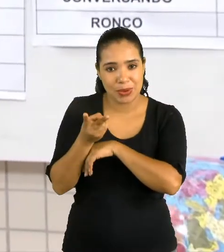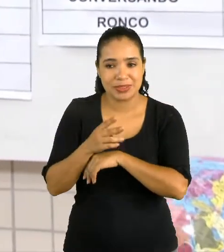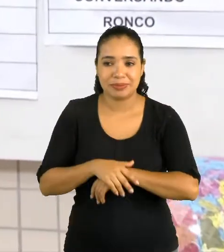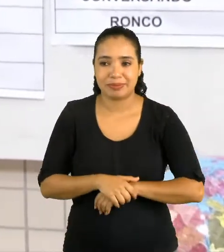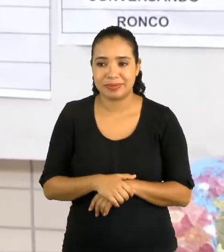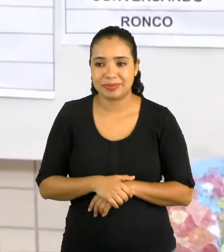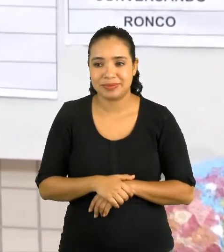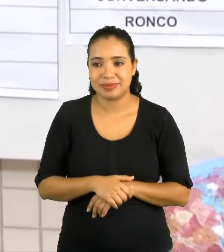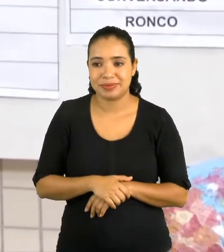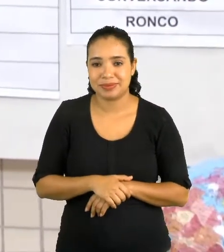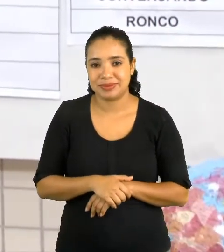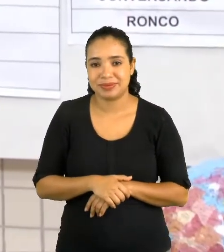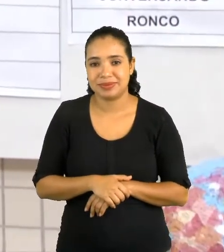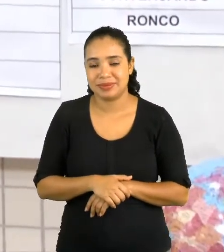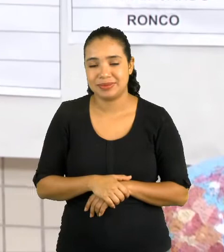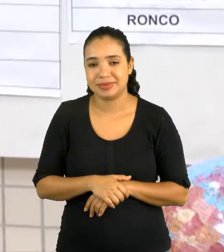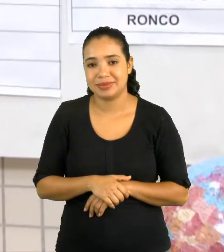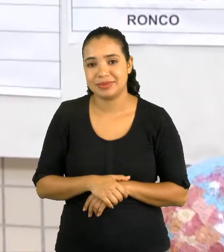Continuando.